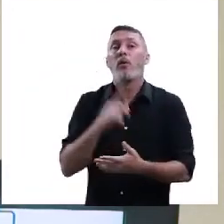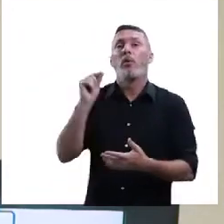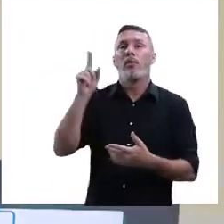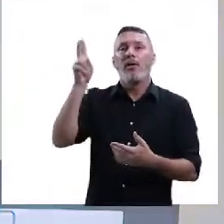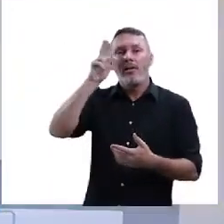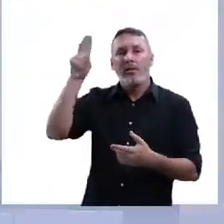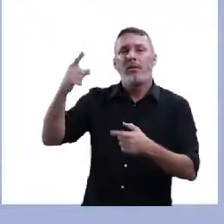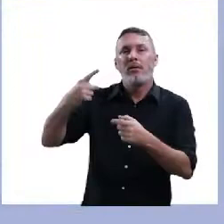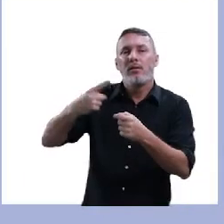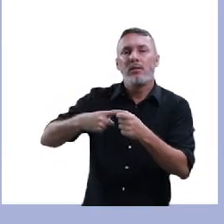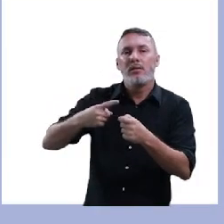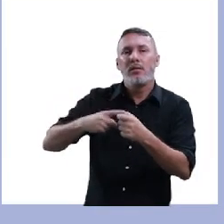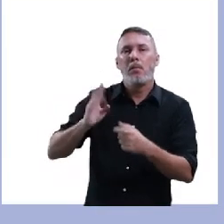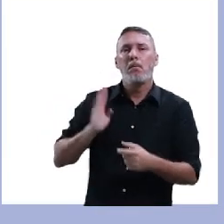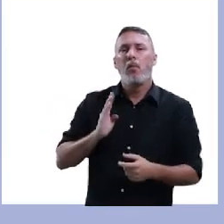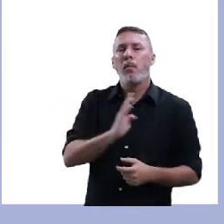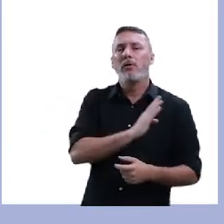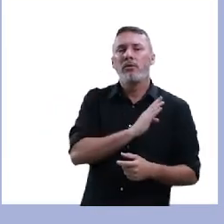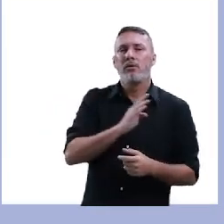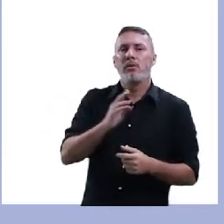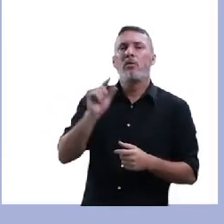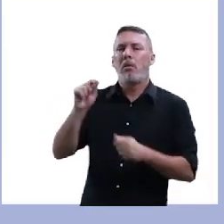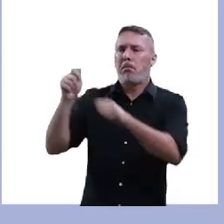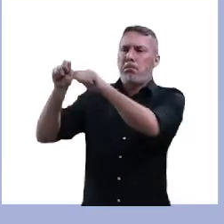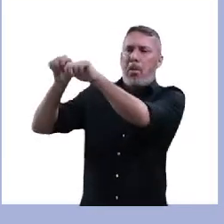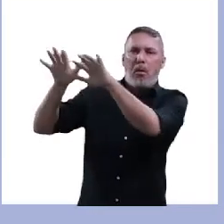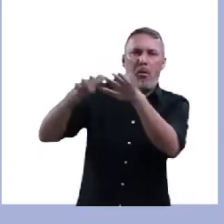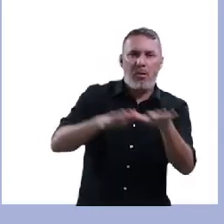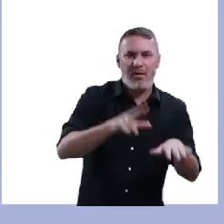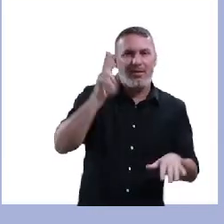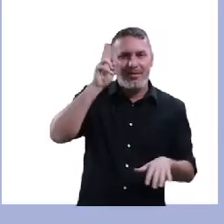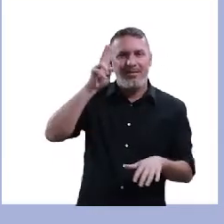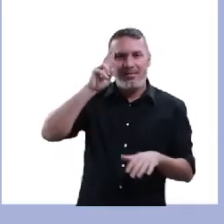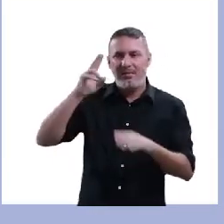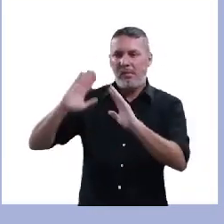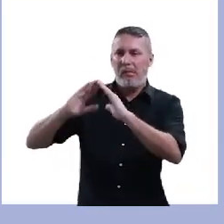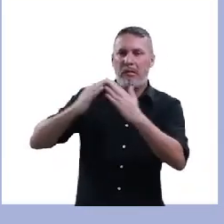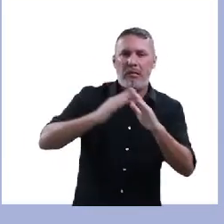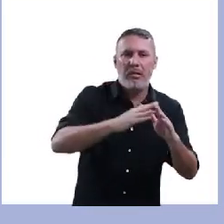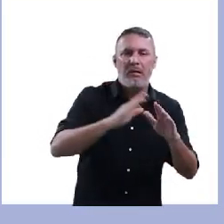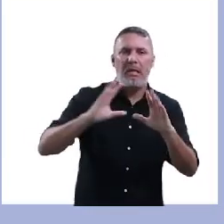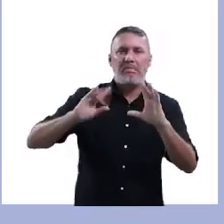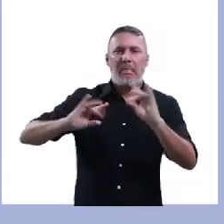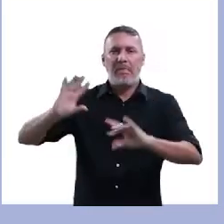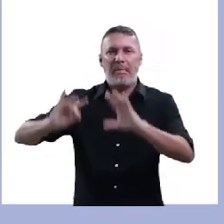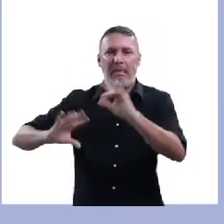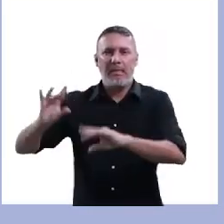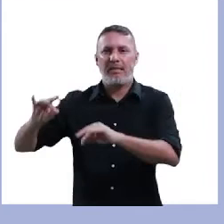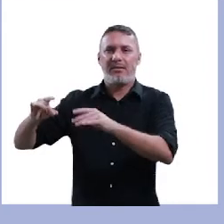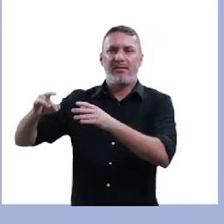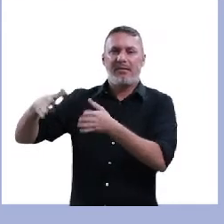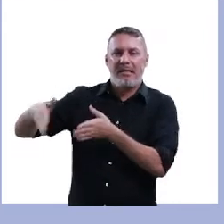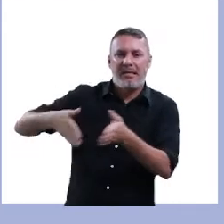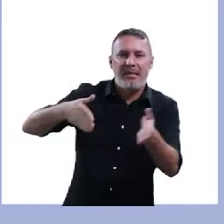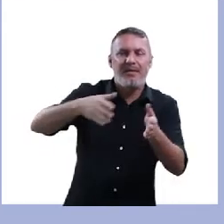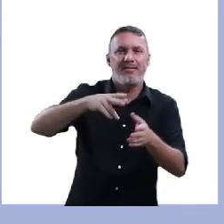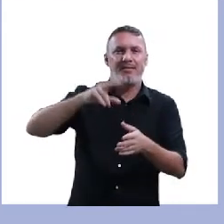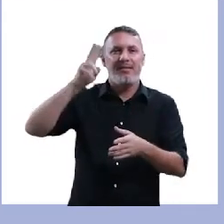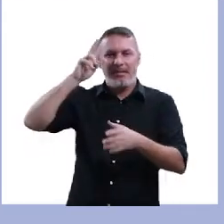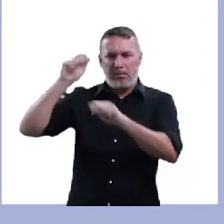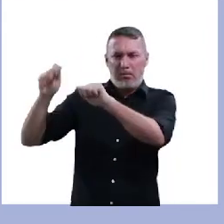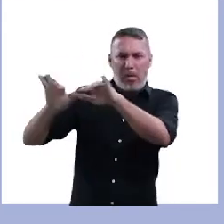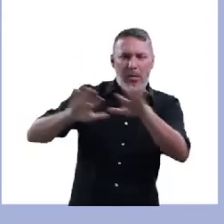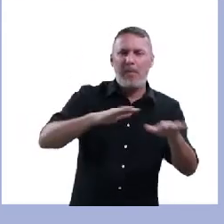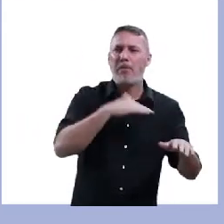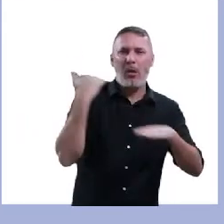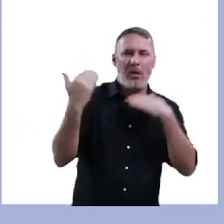Brumadinho. As pessoas estavam olhando, ah, que pessoas morreram, realmente, muito triste, perderam famílias, perderam os